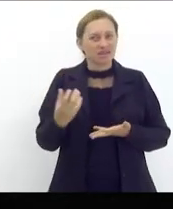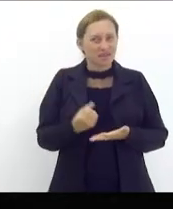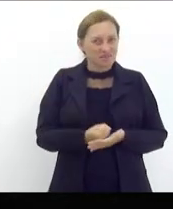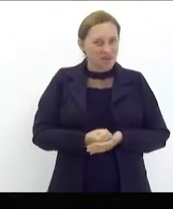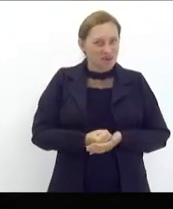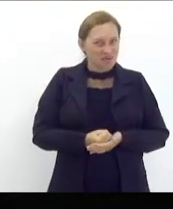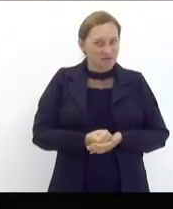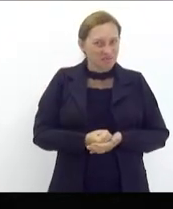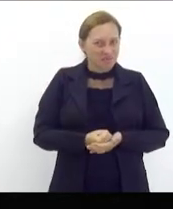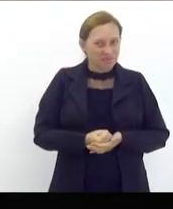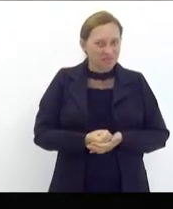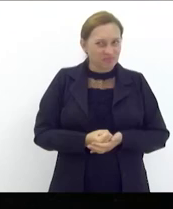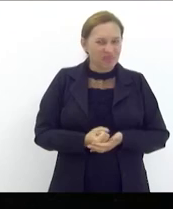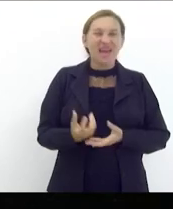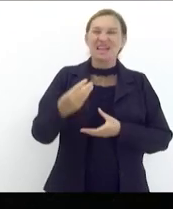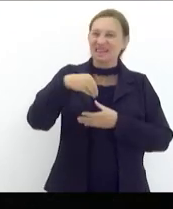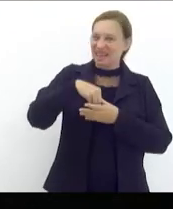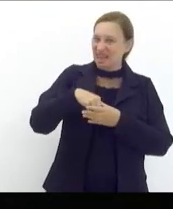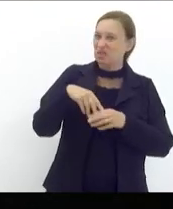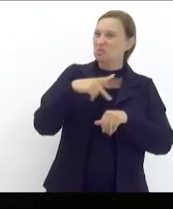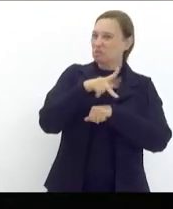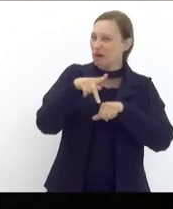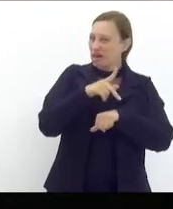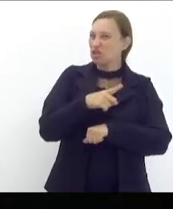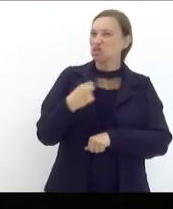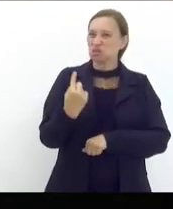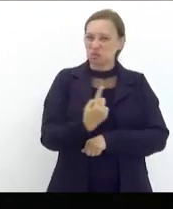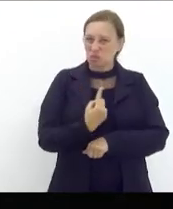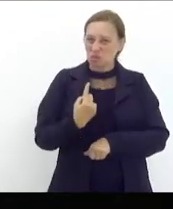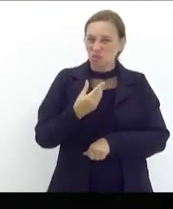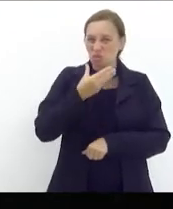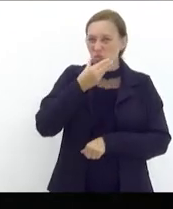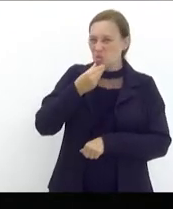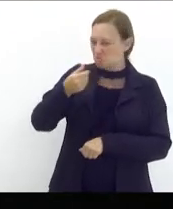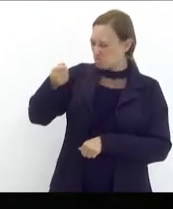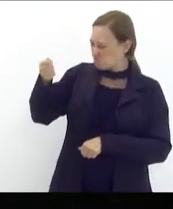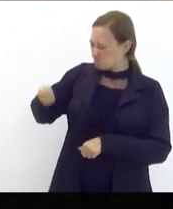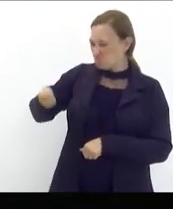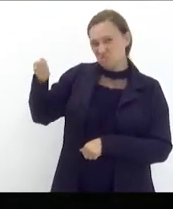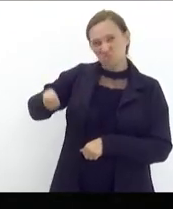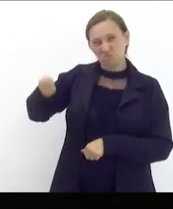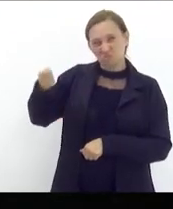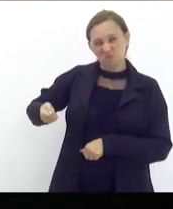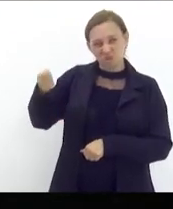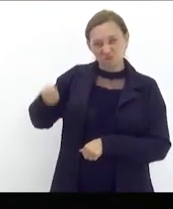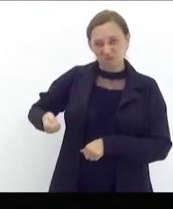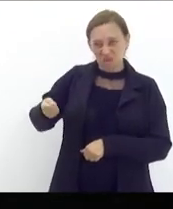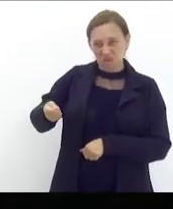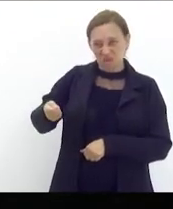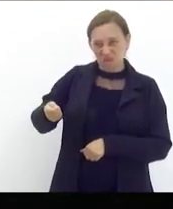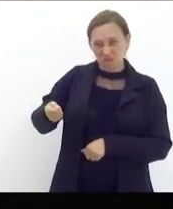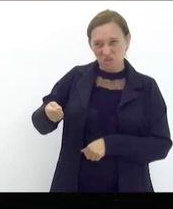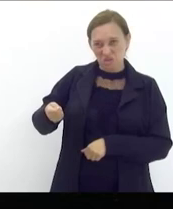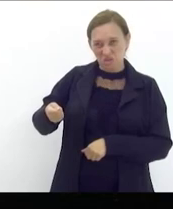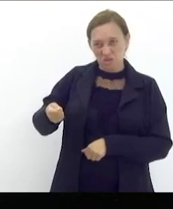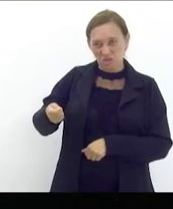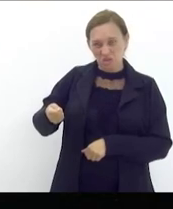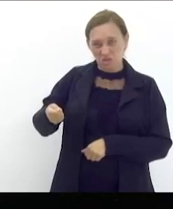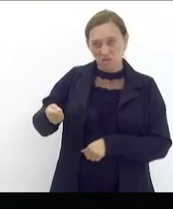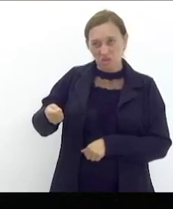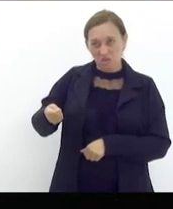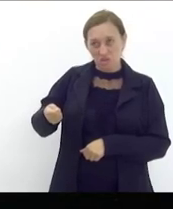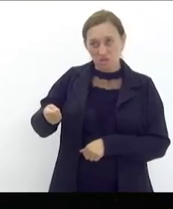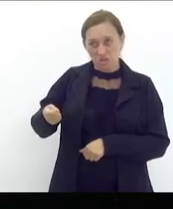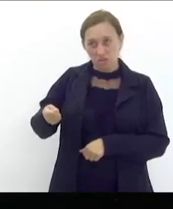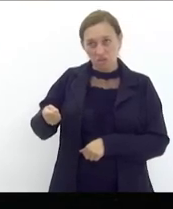ló dentro do nosso país um ditador um narcoterrorista que é